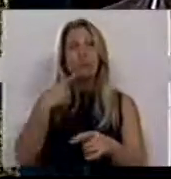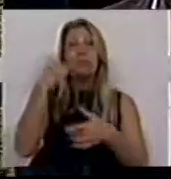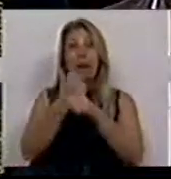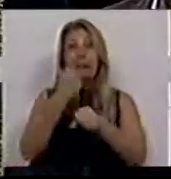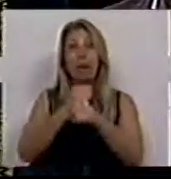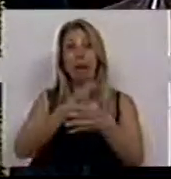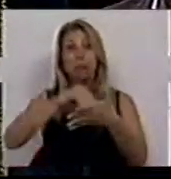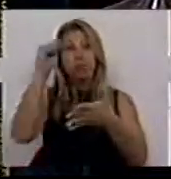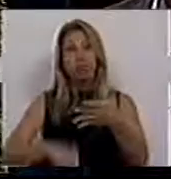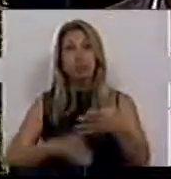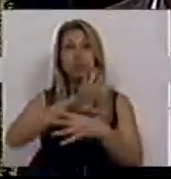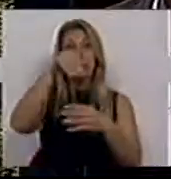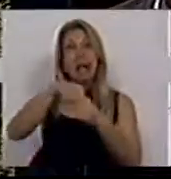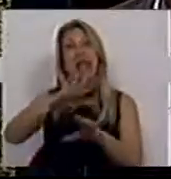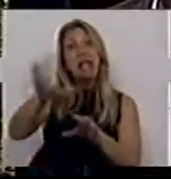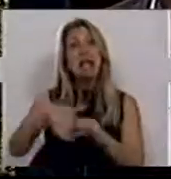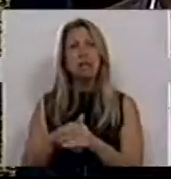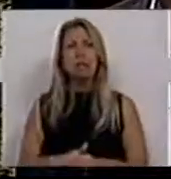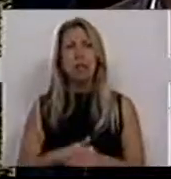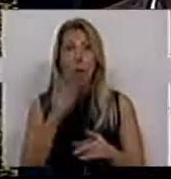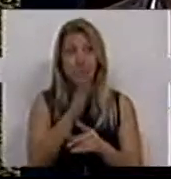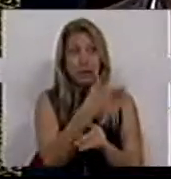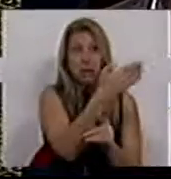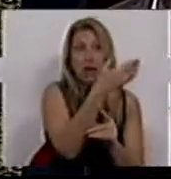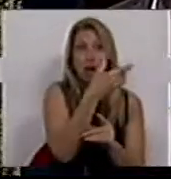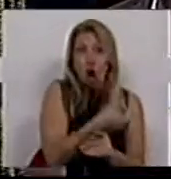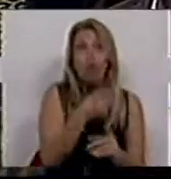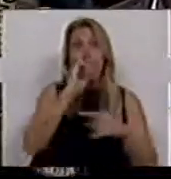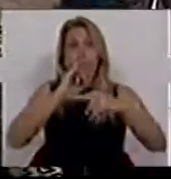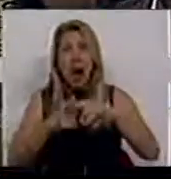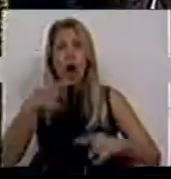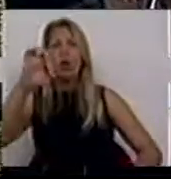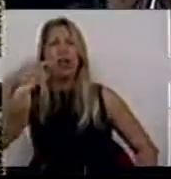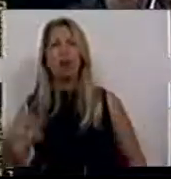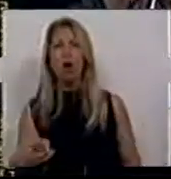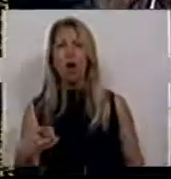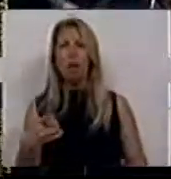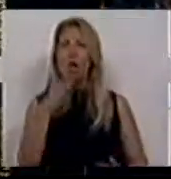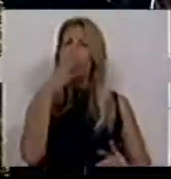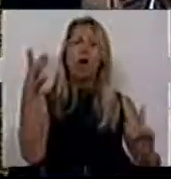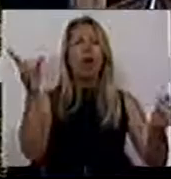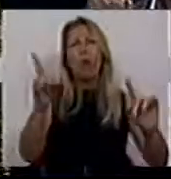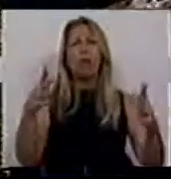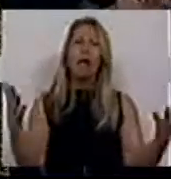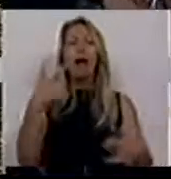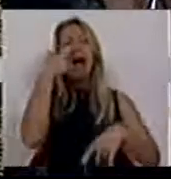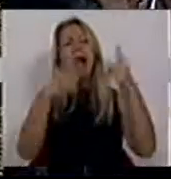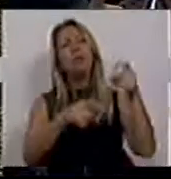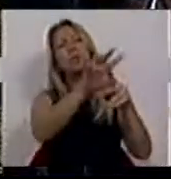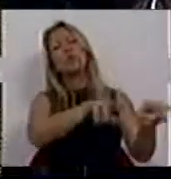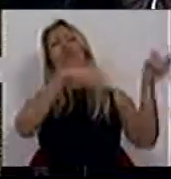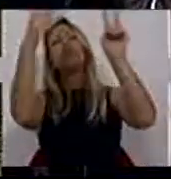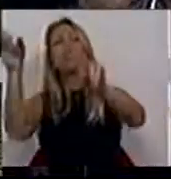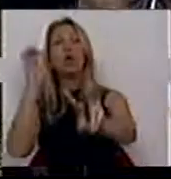Não venha dizer, não venha dizer que as pessoas vão para a requalificação porque estão a mais.